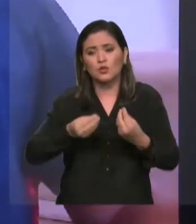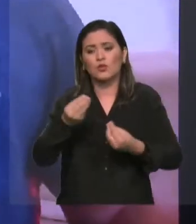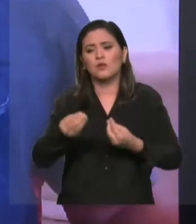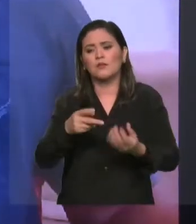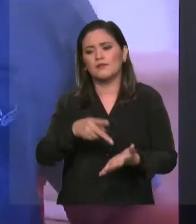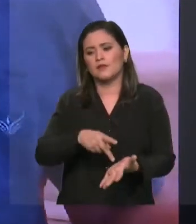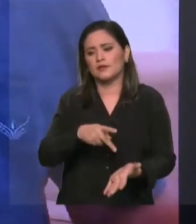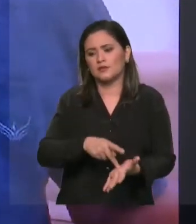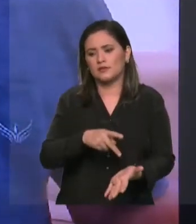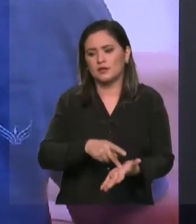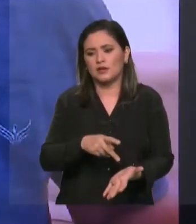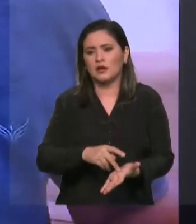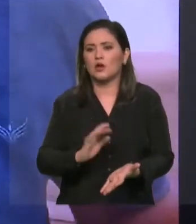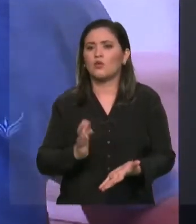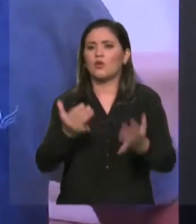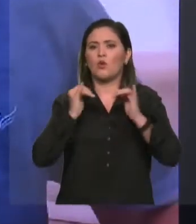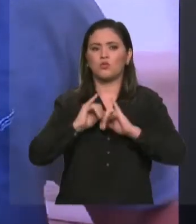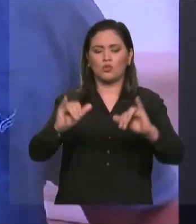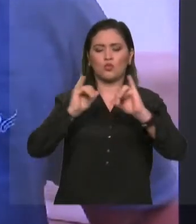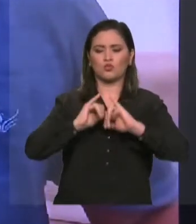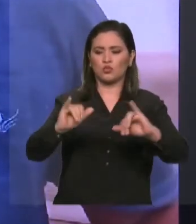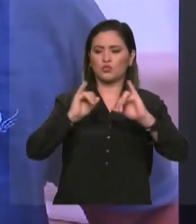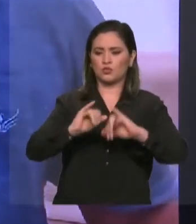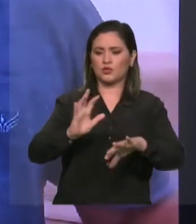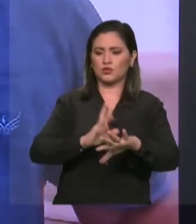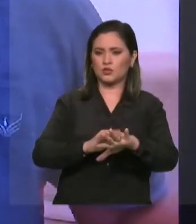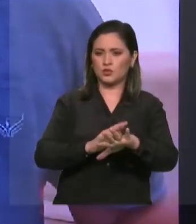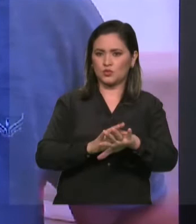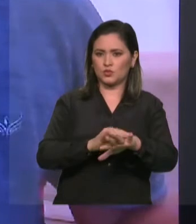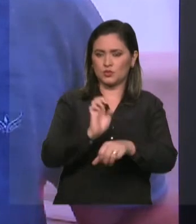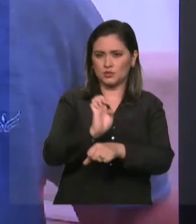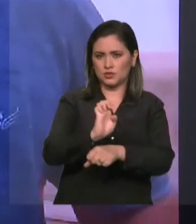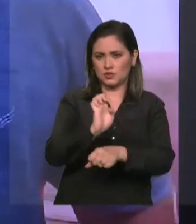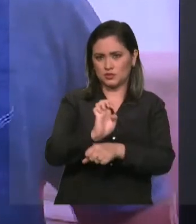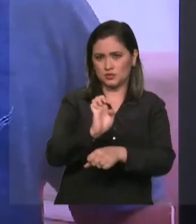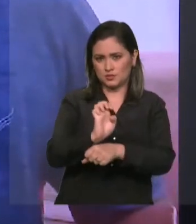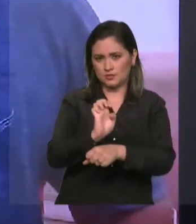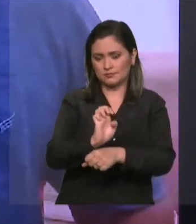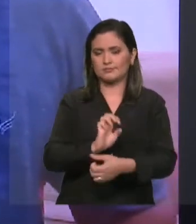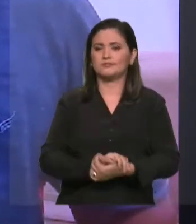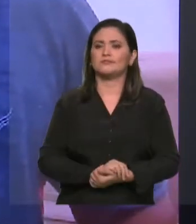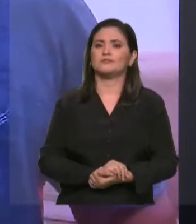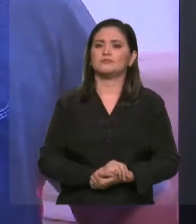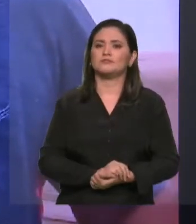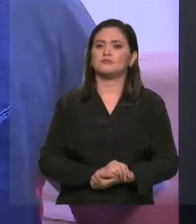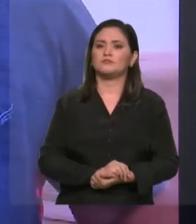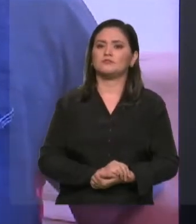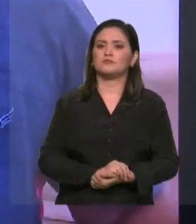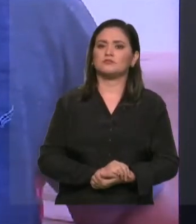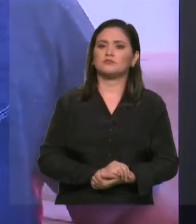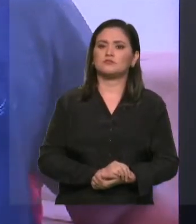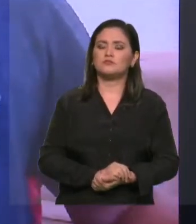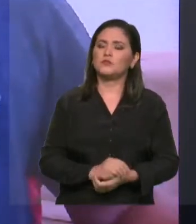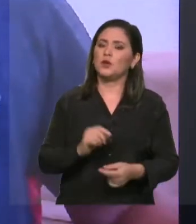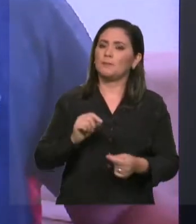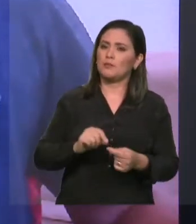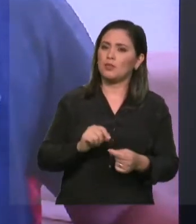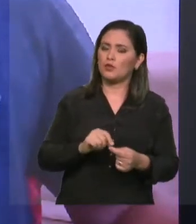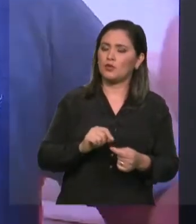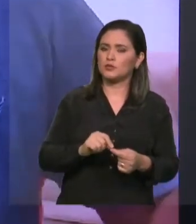está a propagação da doença no Estado do Maranhão. E aí, podemos tomar medidas de forma